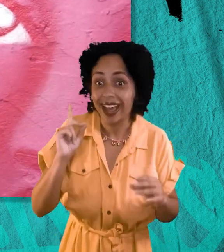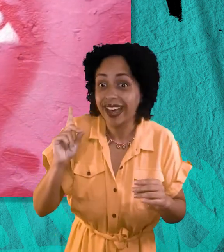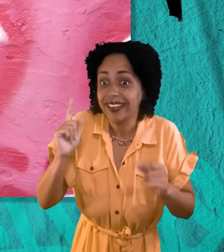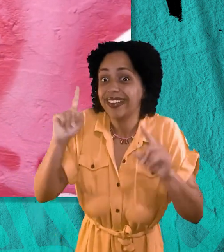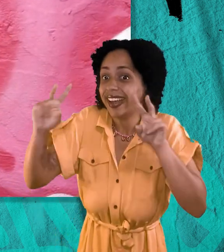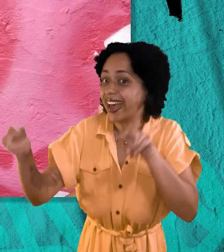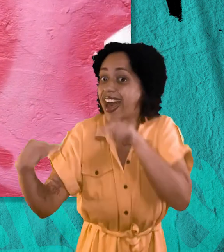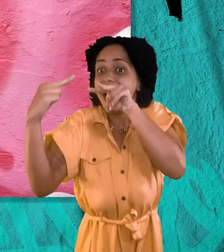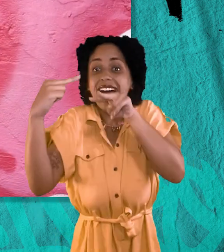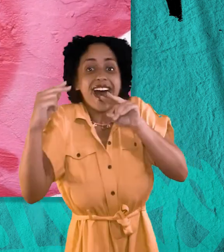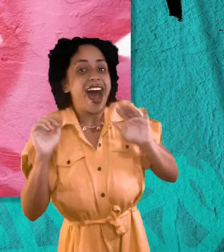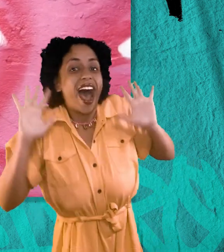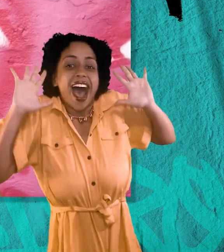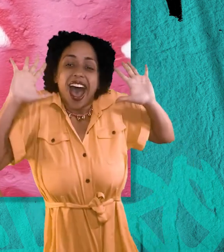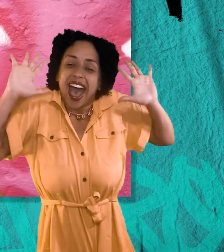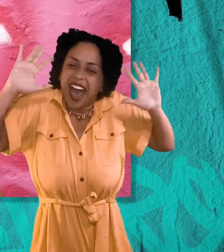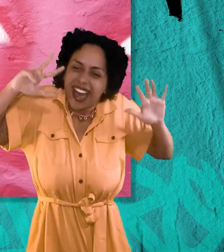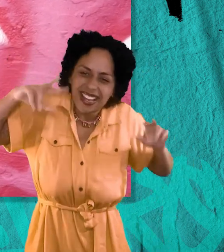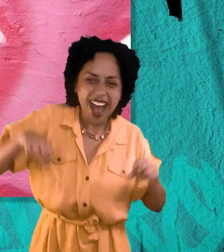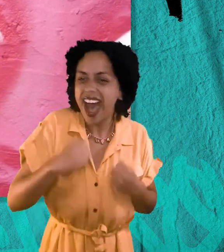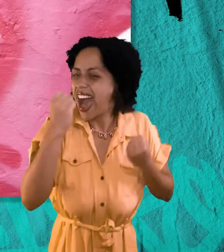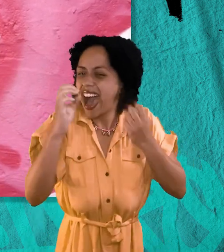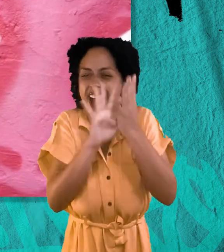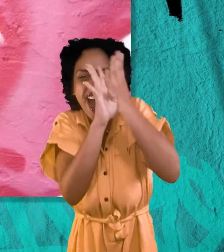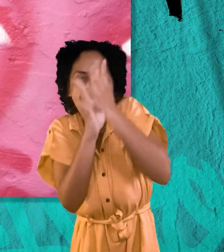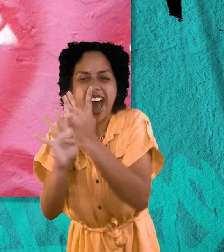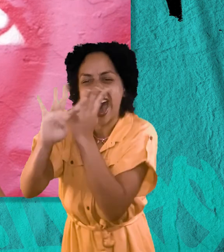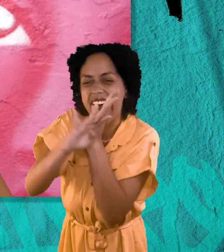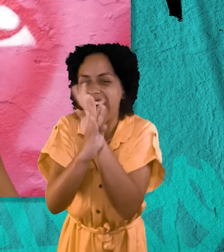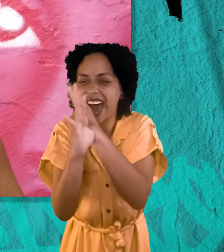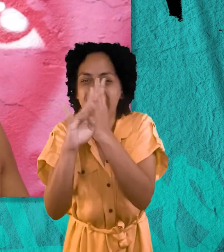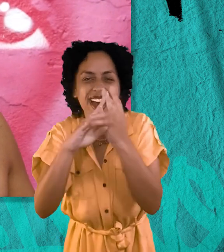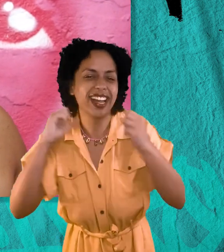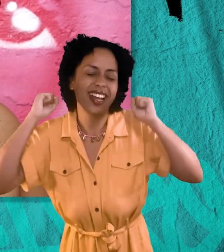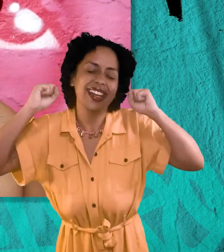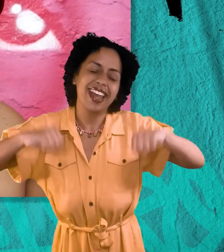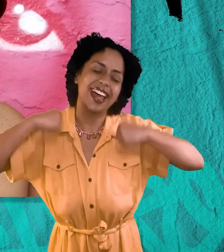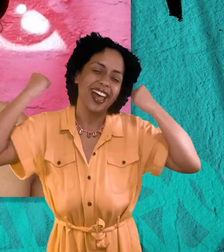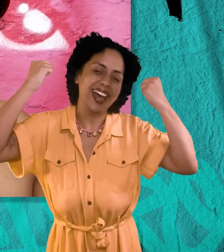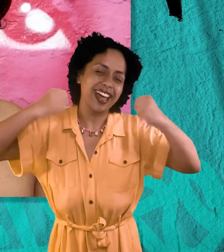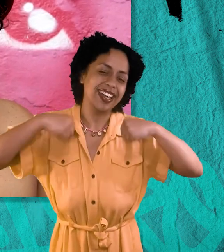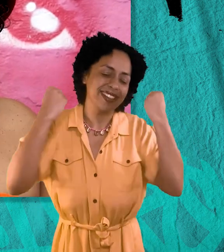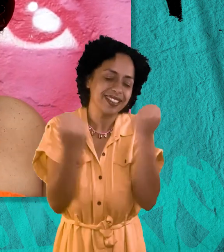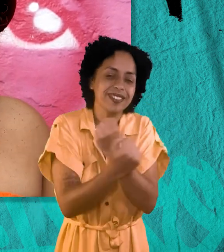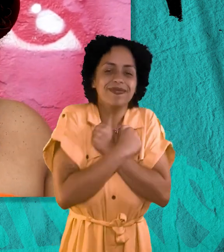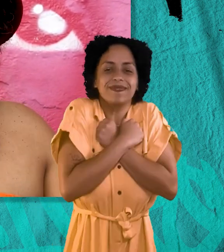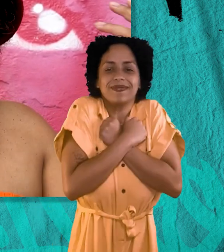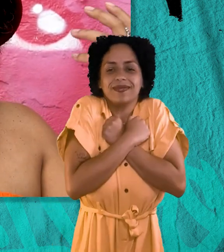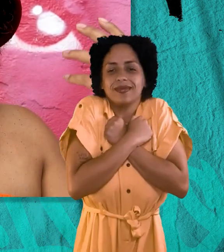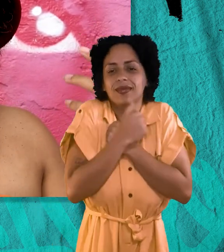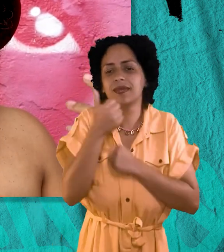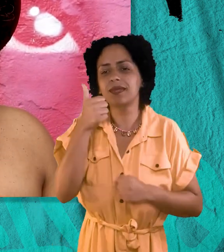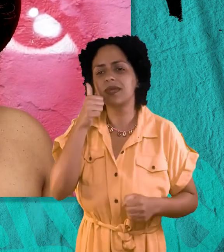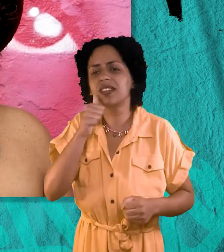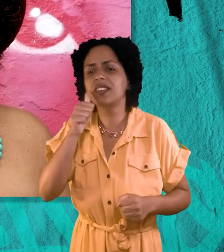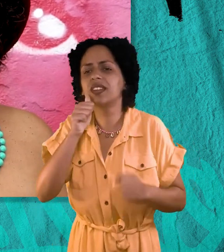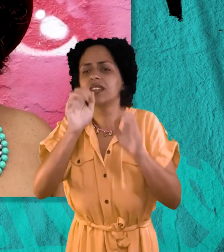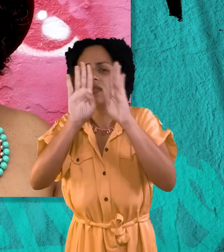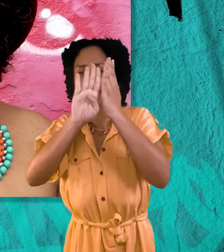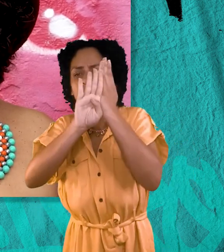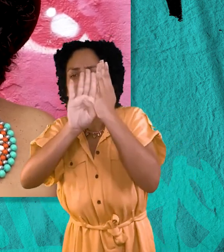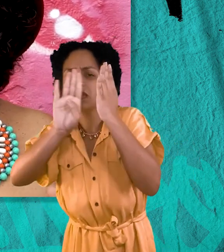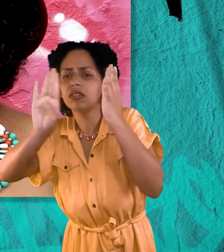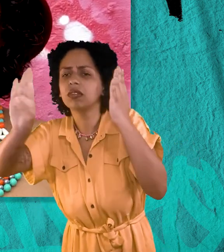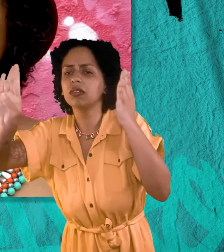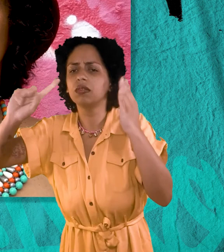feliz que ela correu pra nos abraçar. Logo em seguida saiu da porta uma mulher. Com um semblante bem pálido.